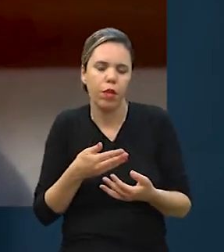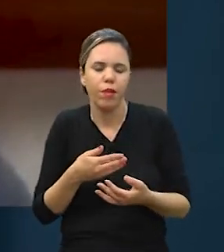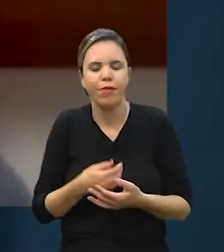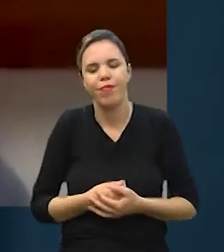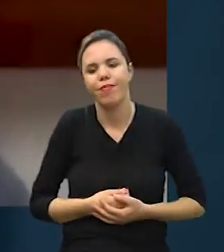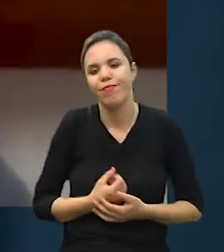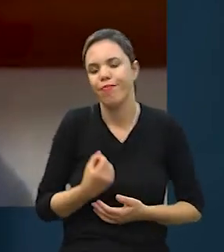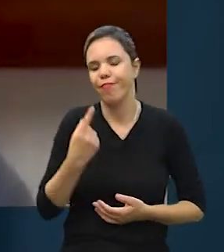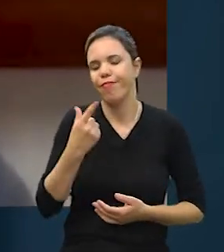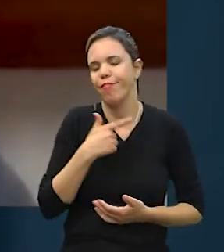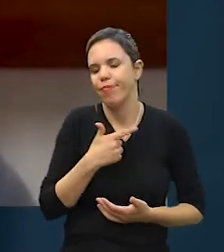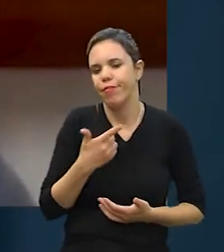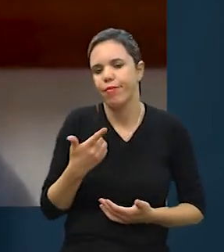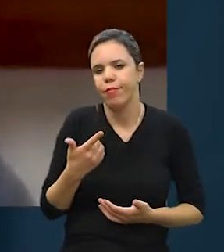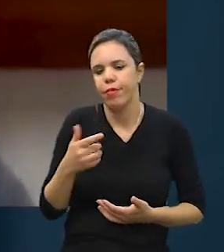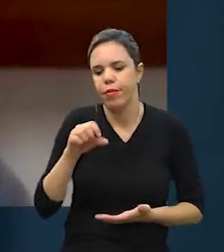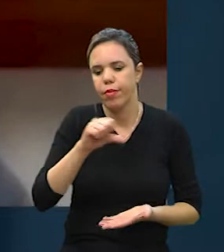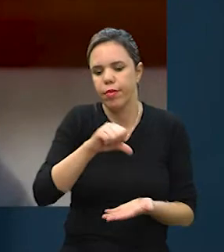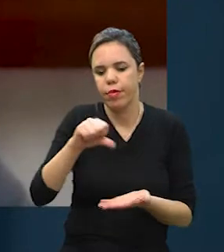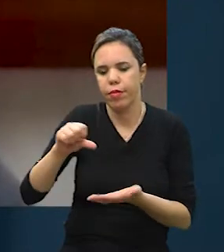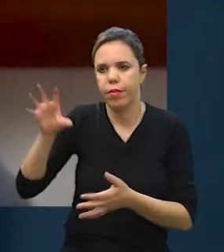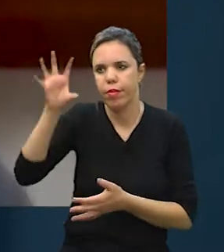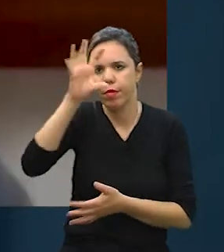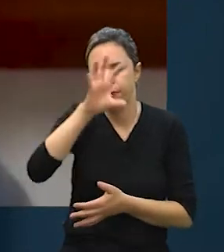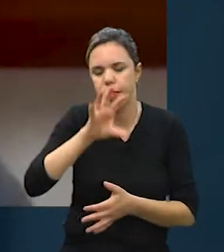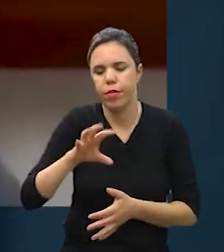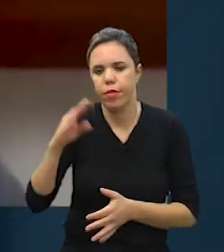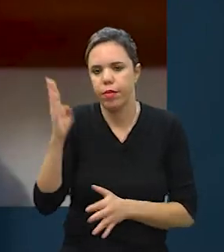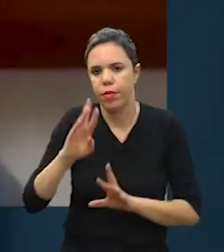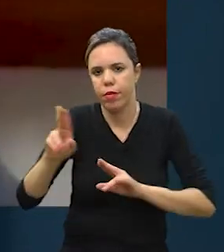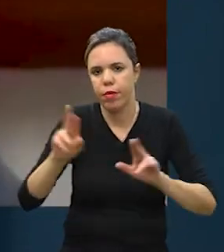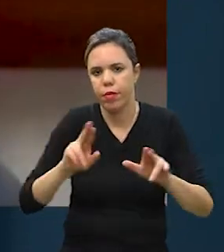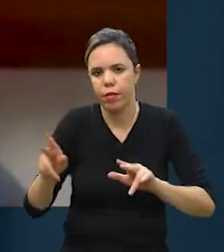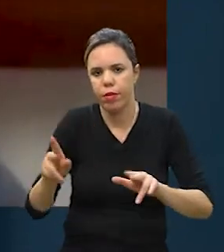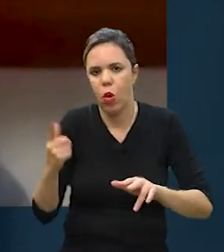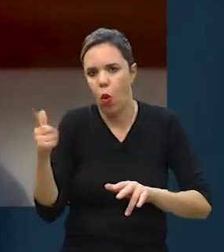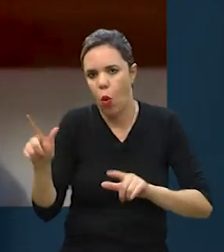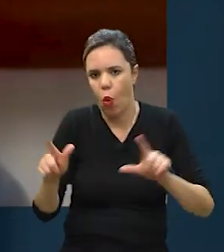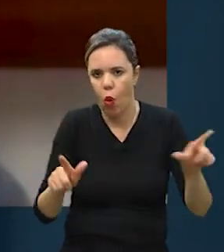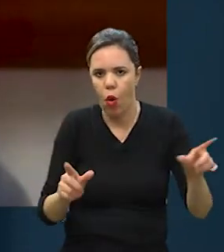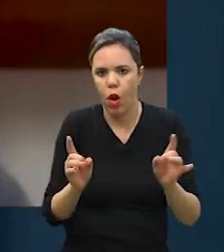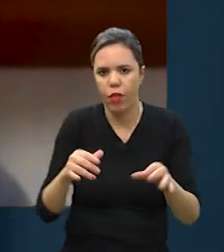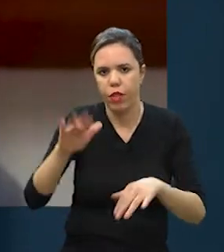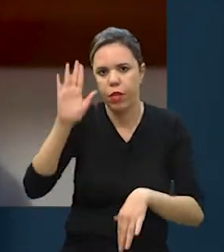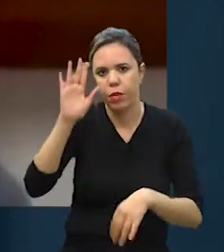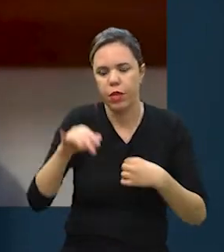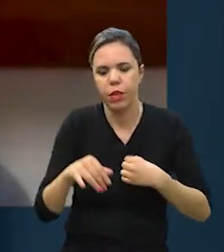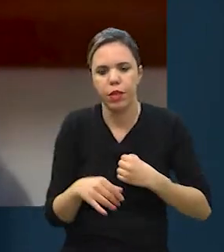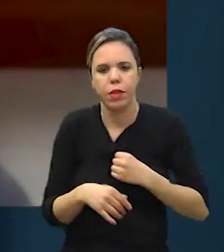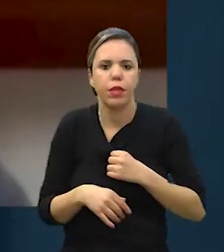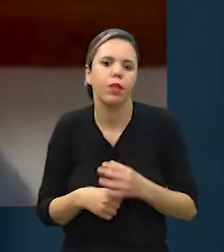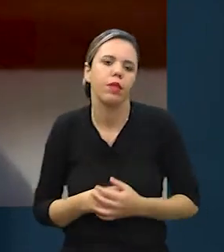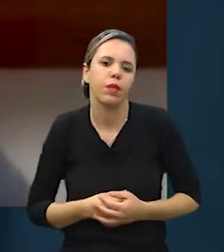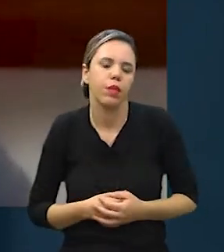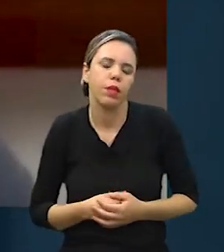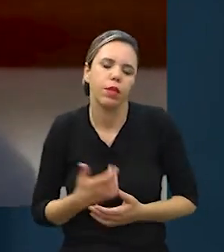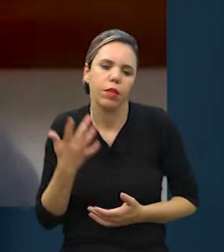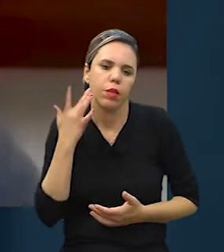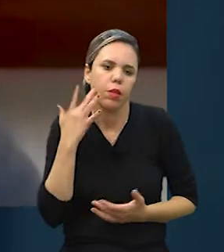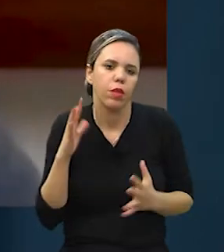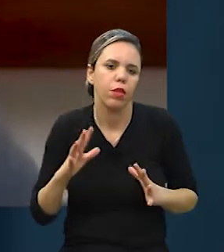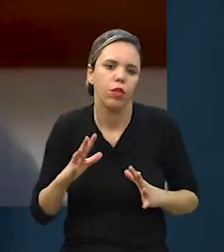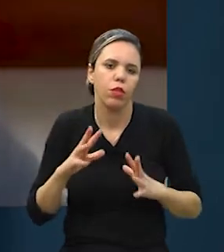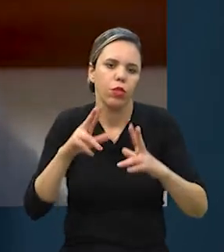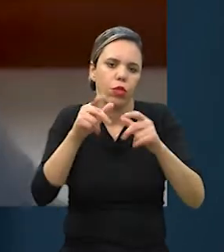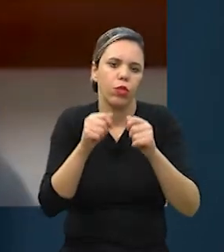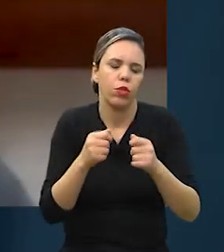O engraçado é que em diferentes regiões e estados do Brasil, um ou outro vende mais. Então, assim, embora